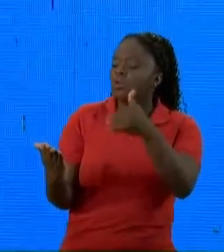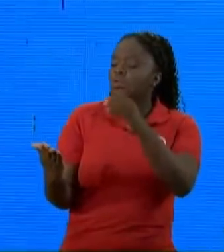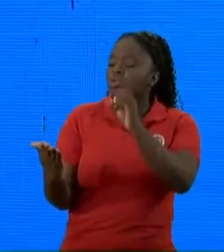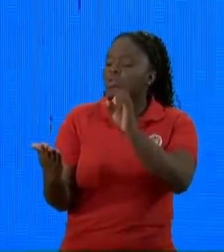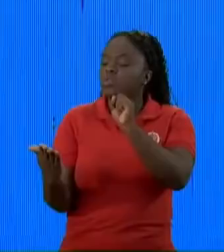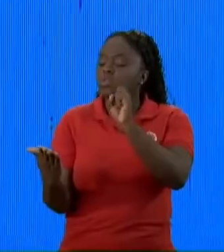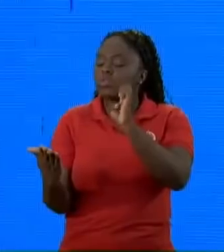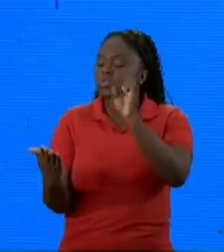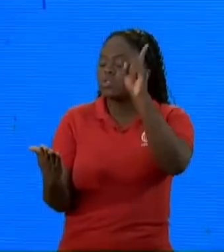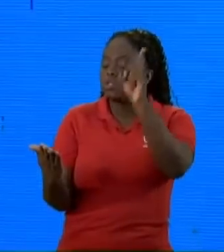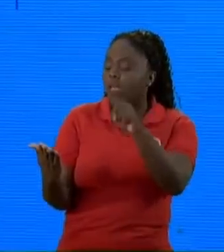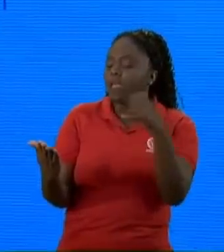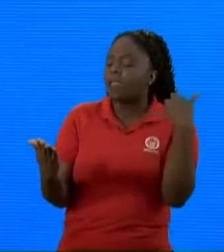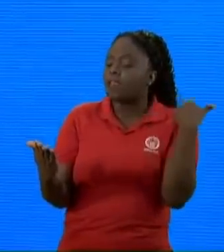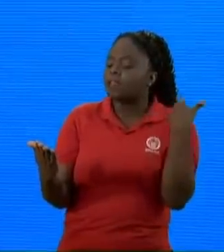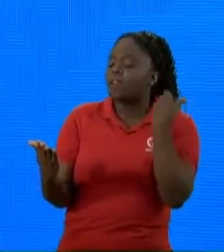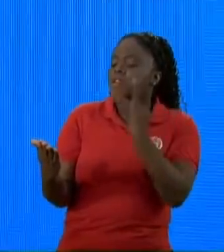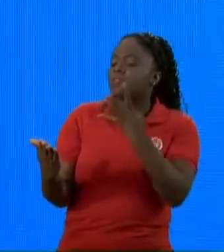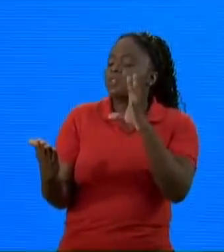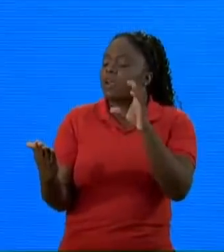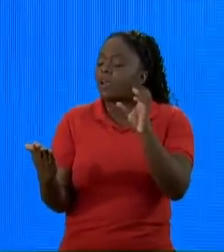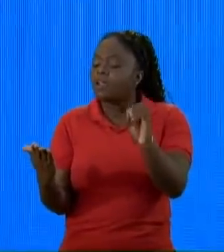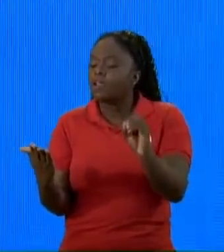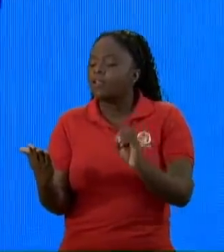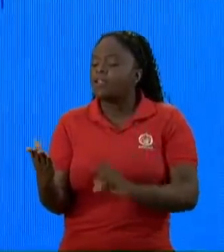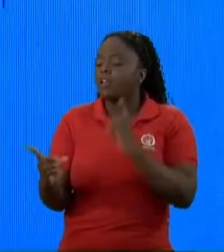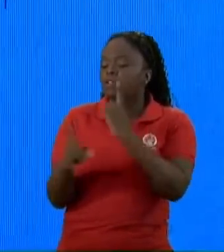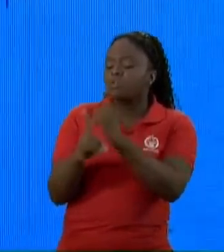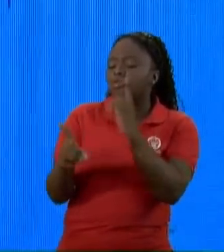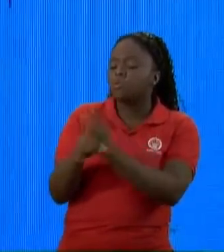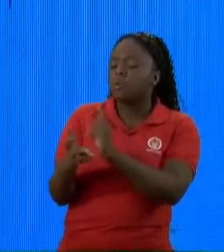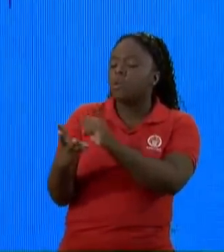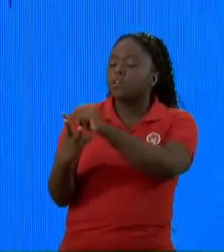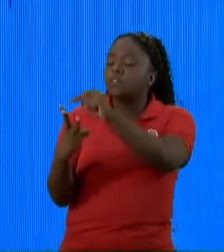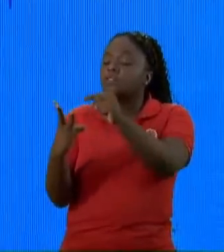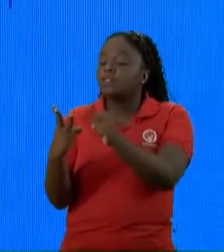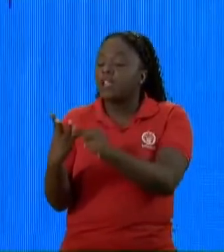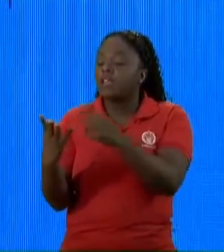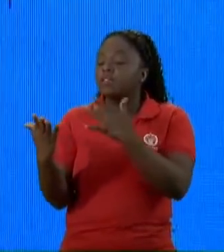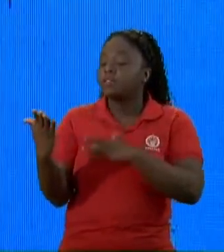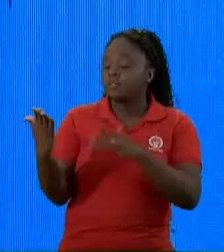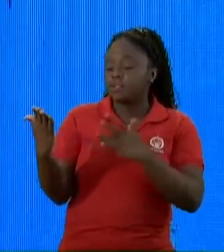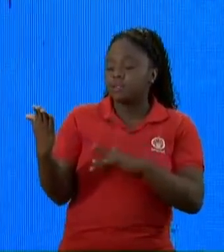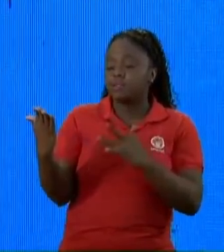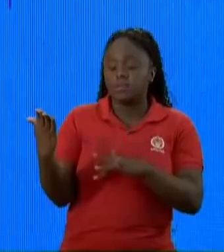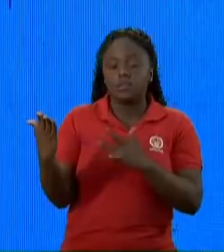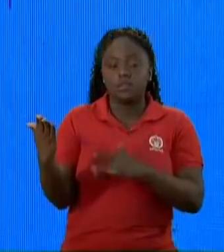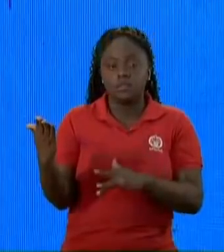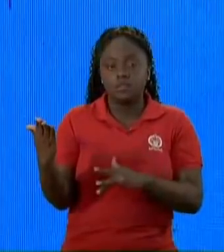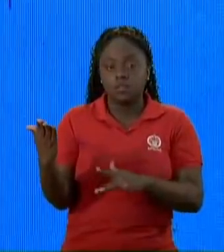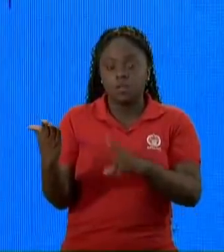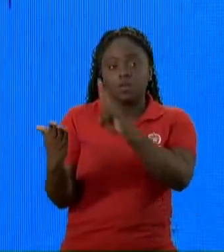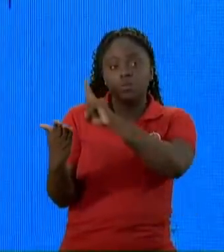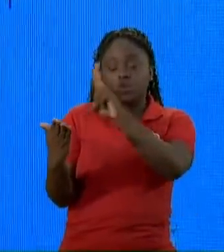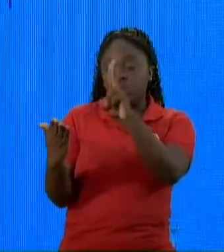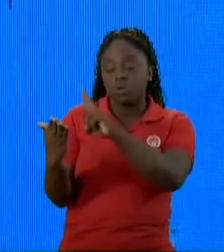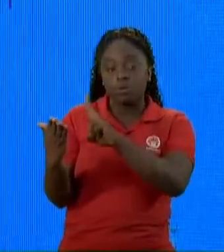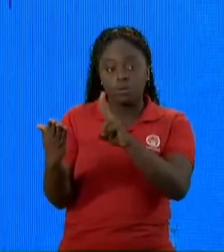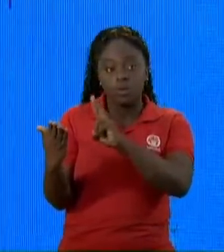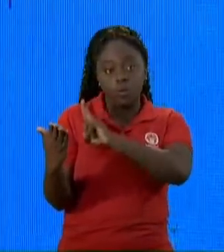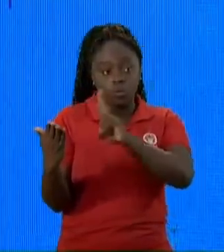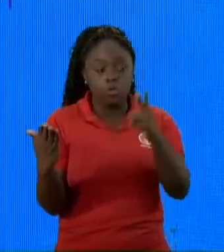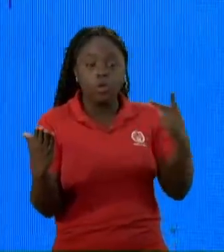Silva São de 40 e poucos anos Estuprou Três vítimas O nome do estuprador